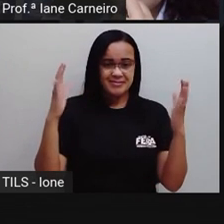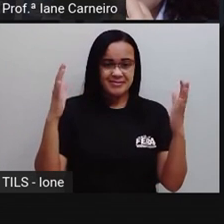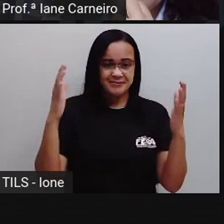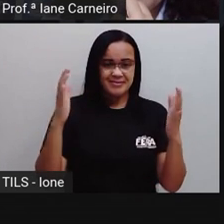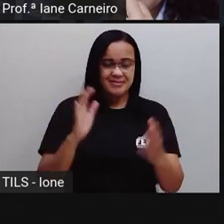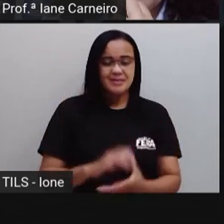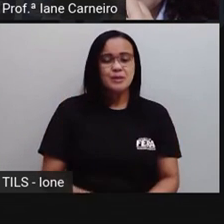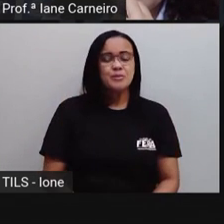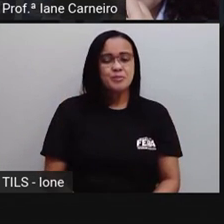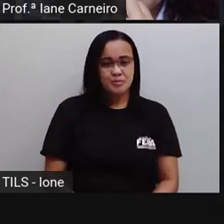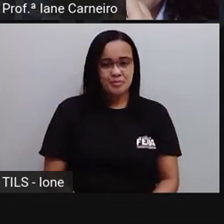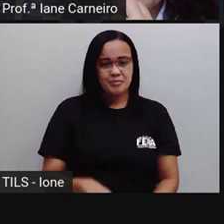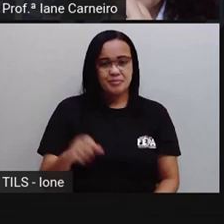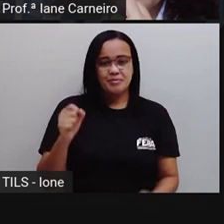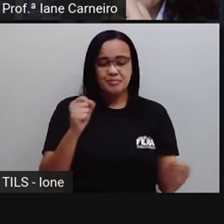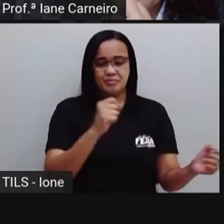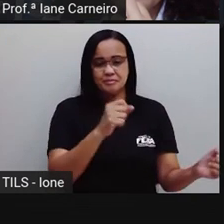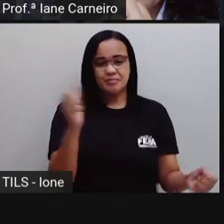Vamos pro próximo.